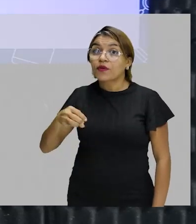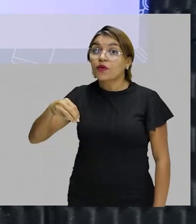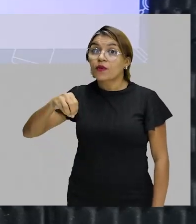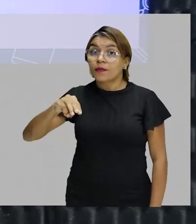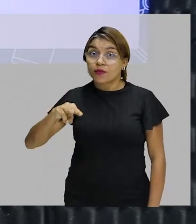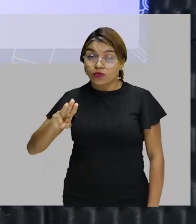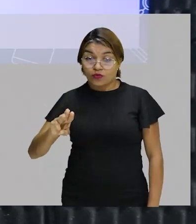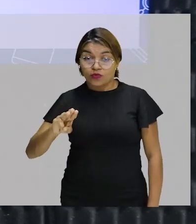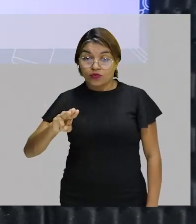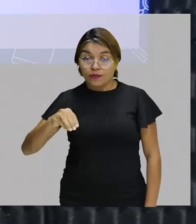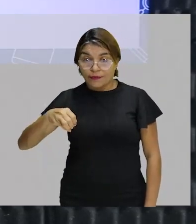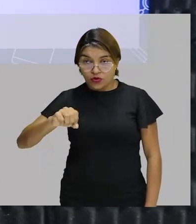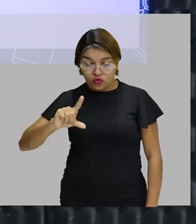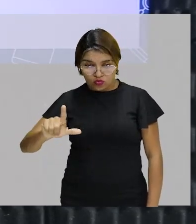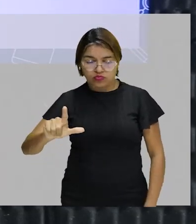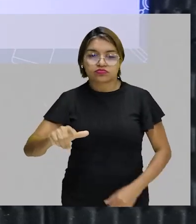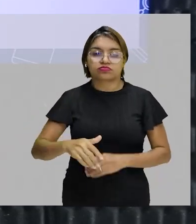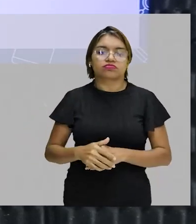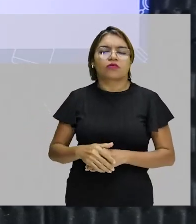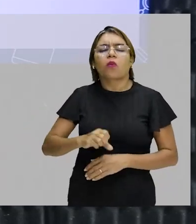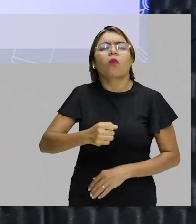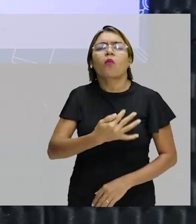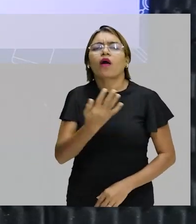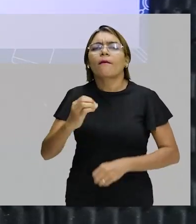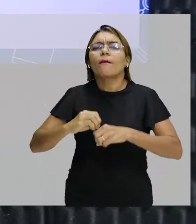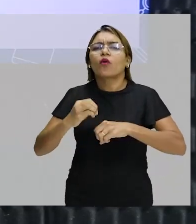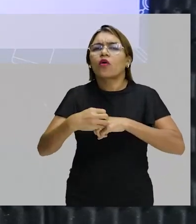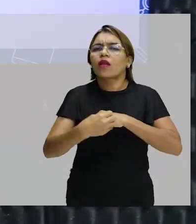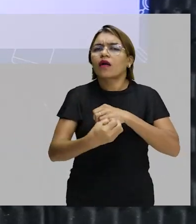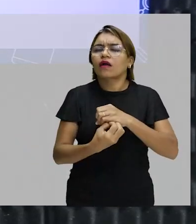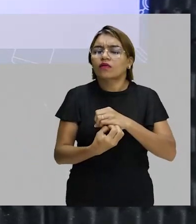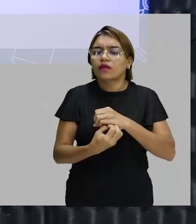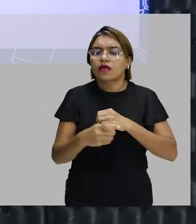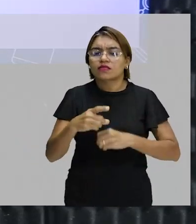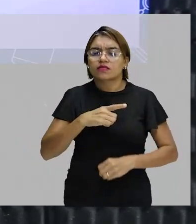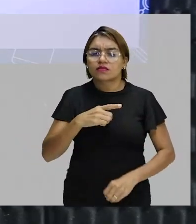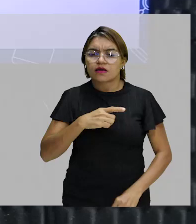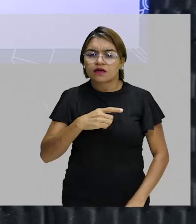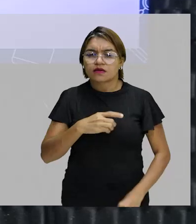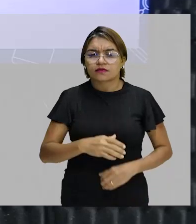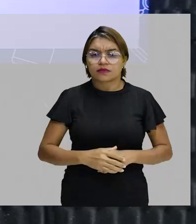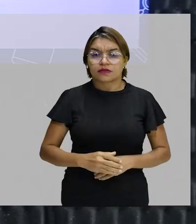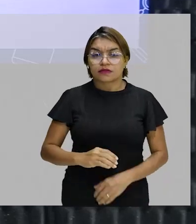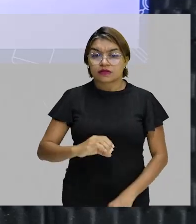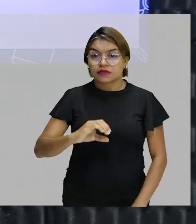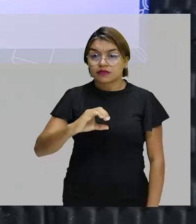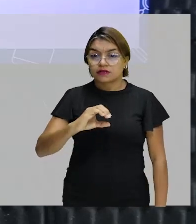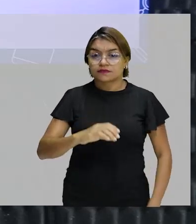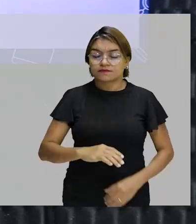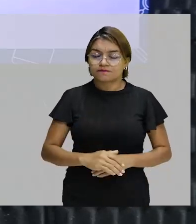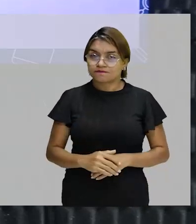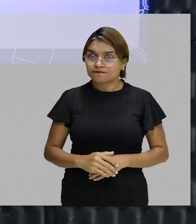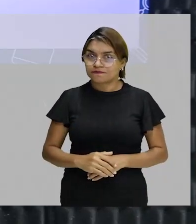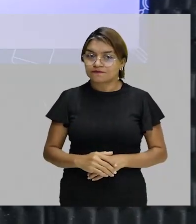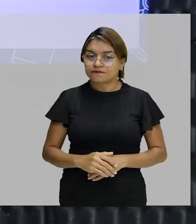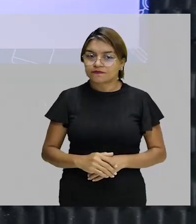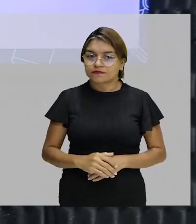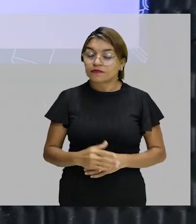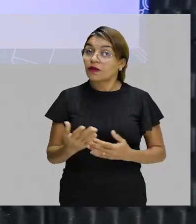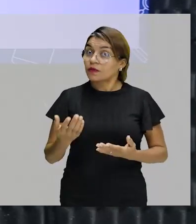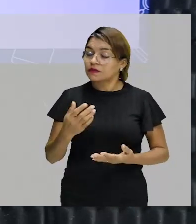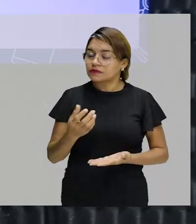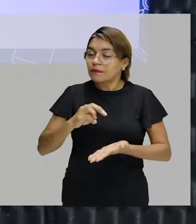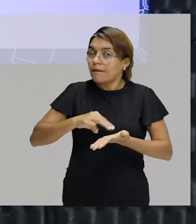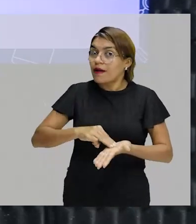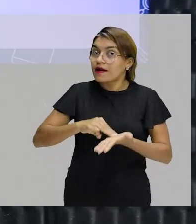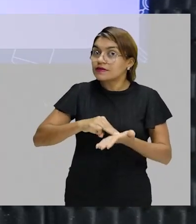quantas moléculas estão presentes em 0,20... Qual é a massa, desculpa,